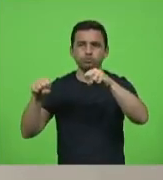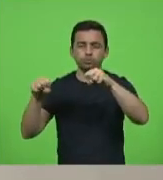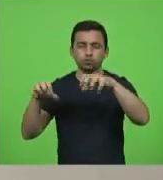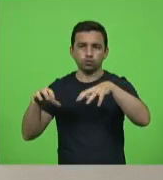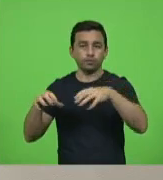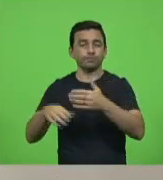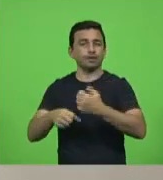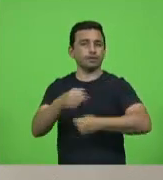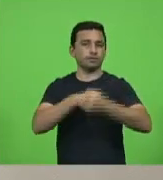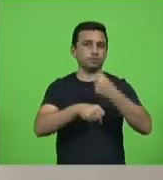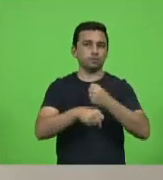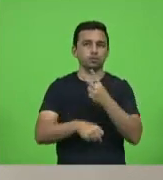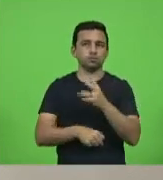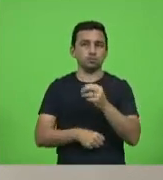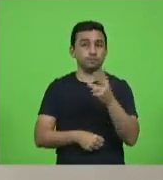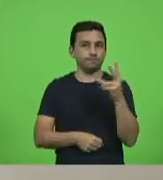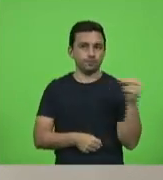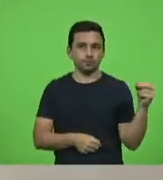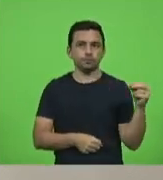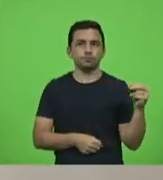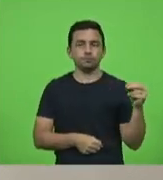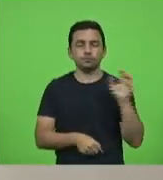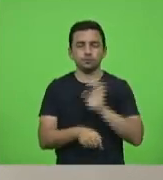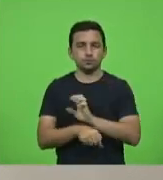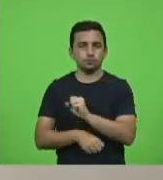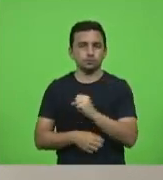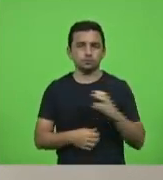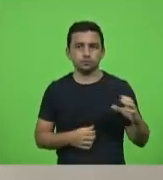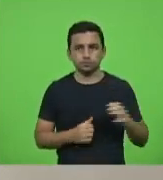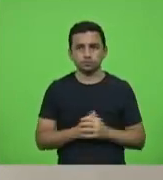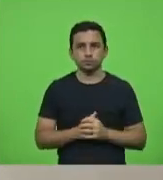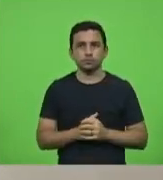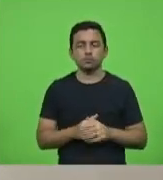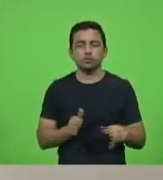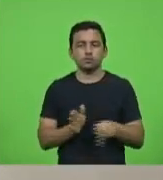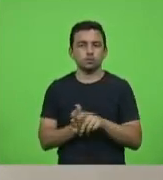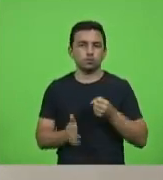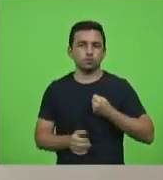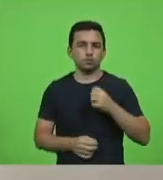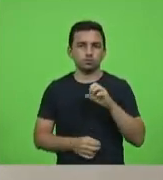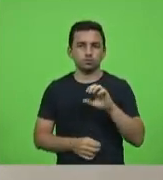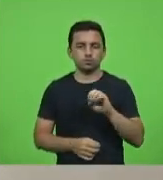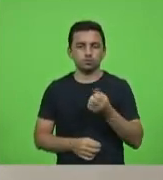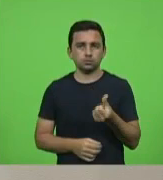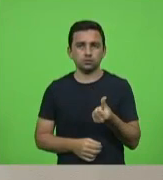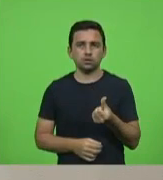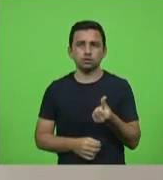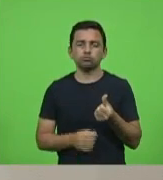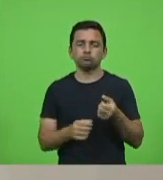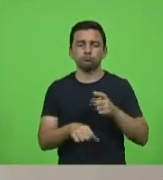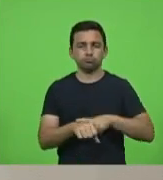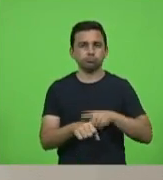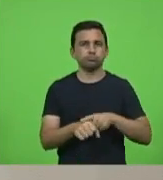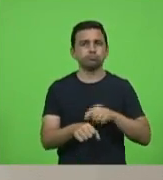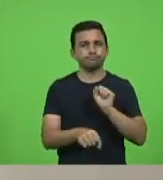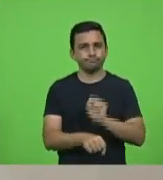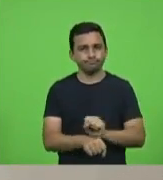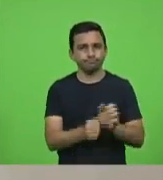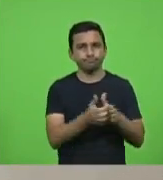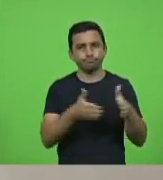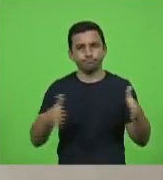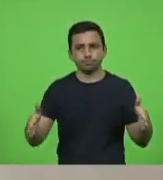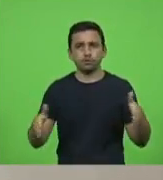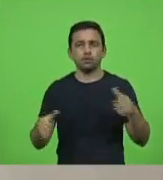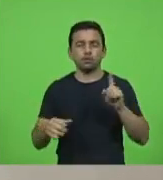no Estado ato da mesa número 6 de L21 prorroga prazo parecer da comissão de